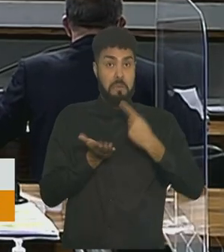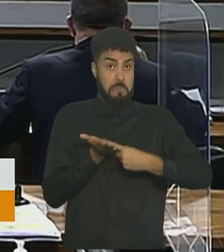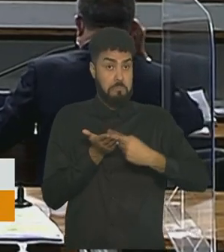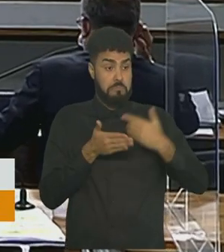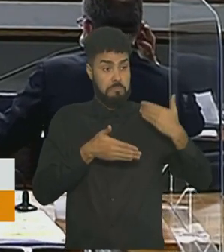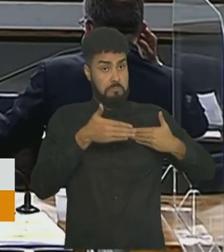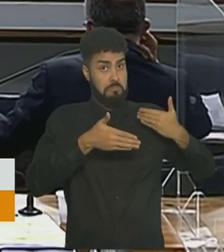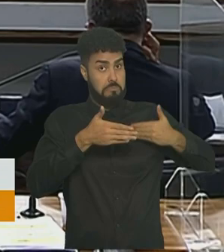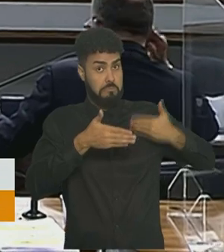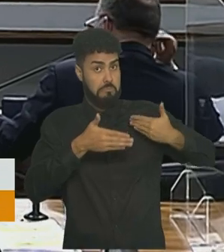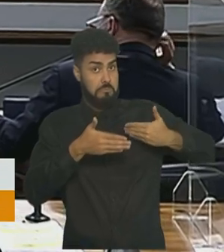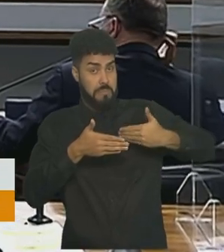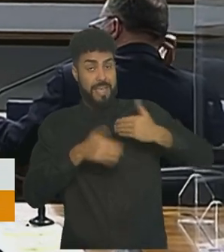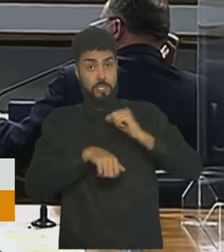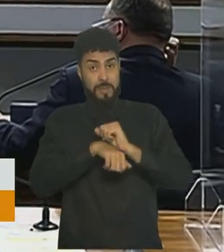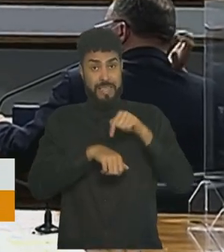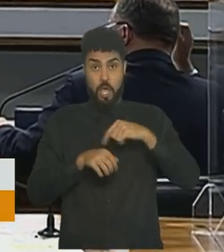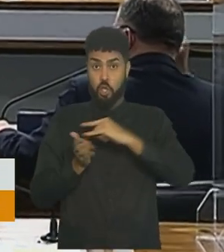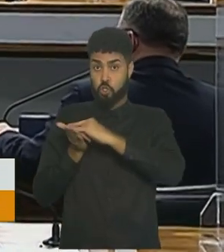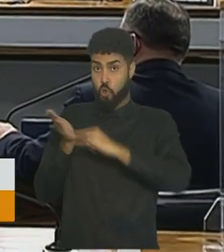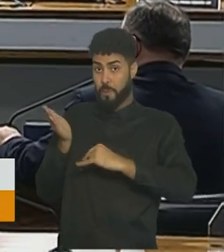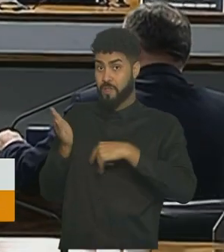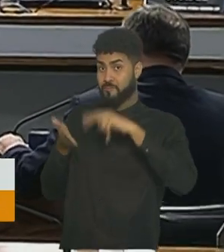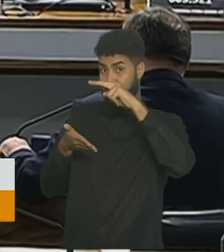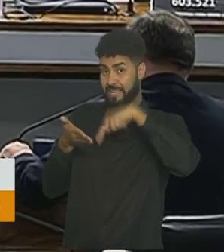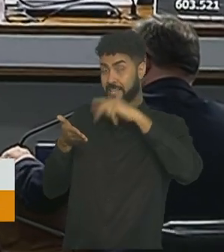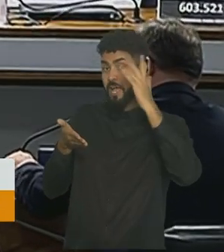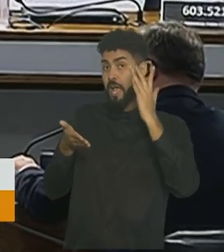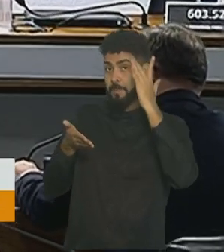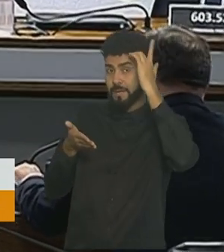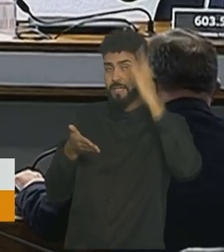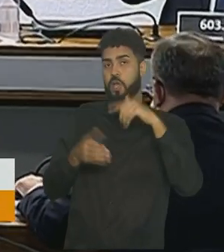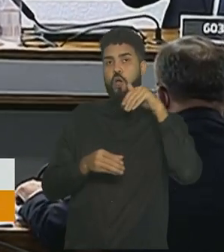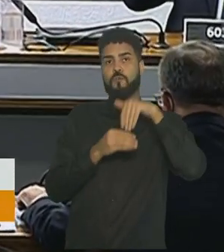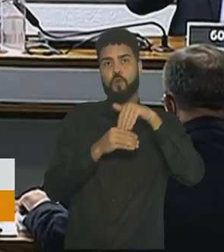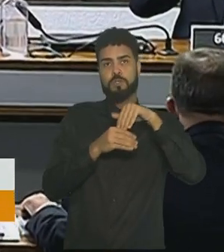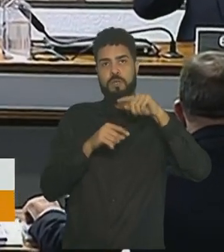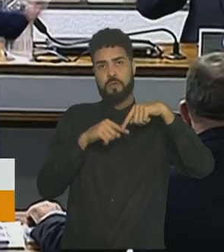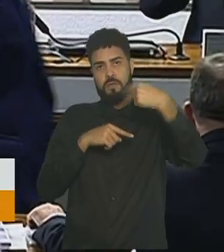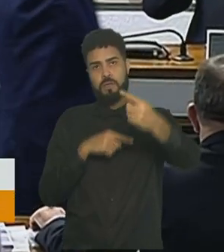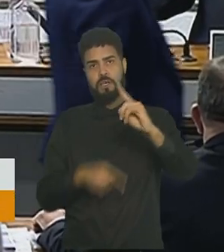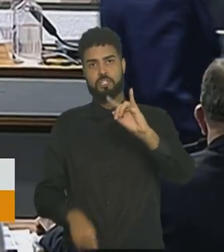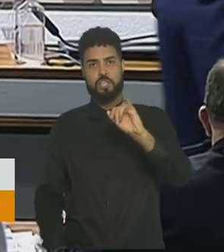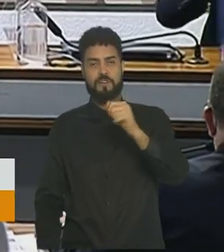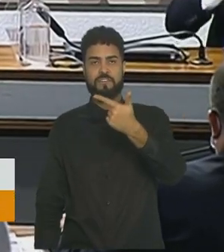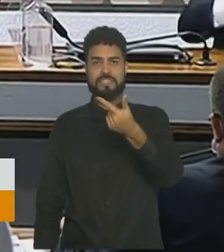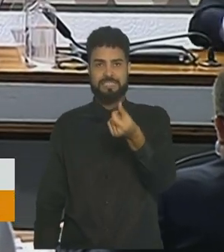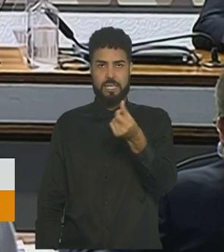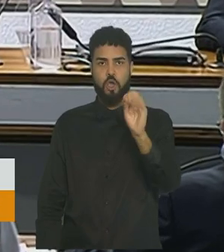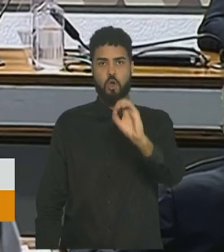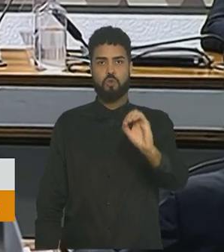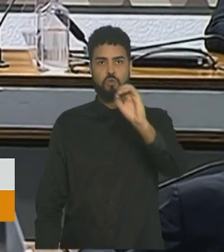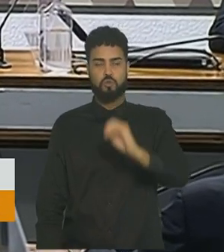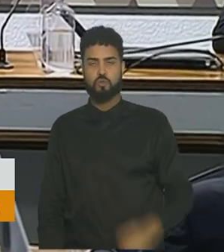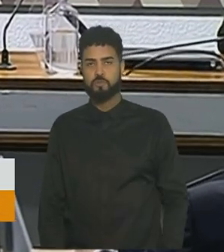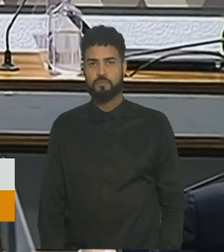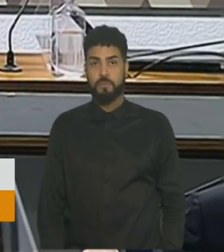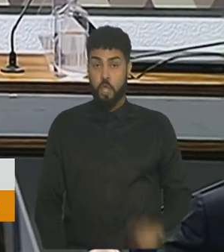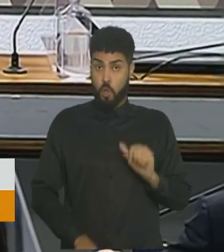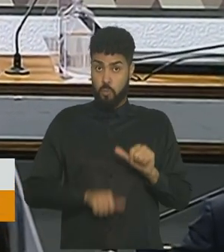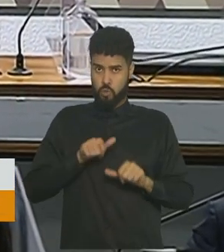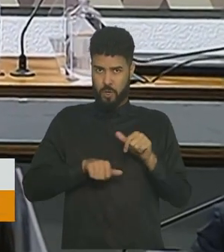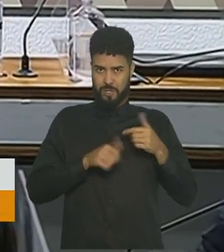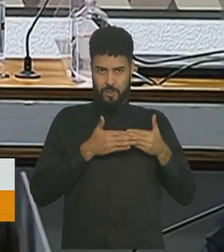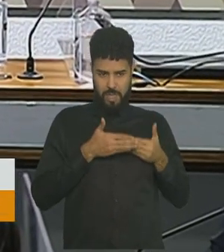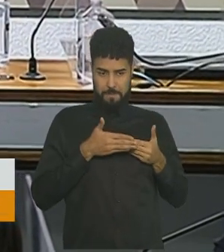anunciado, a expectativa é que esse documento seja lido amanhã e votado no próximo dia 26 de outubro. A mudança na